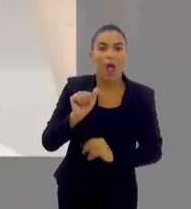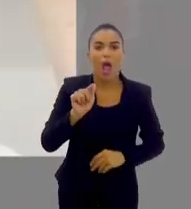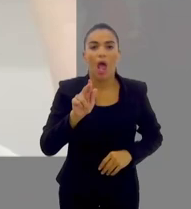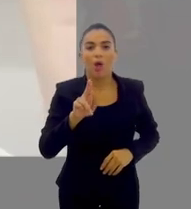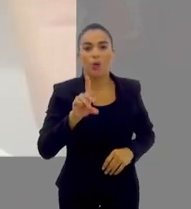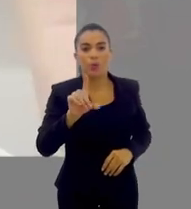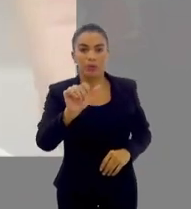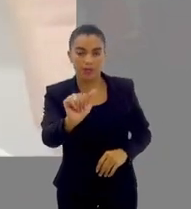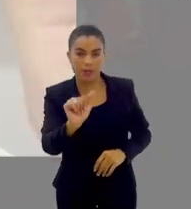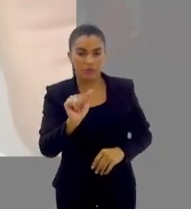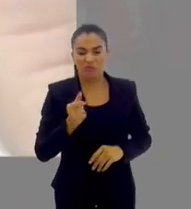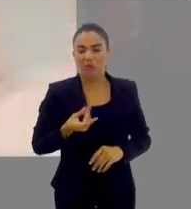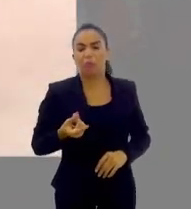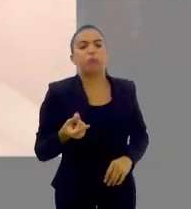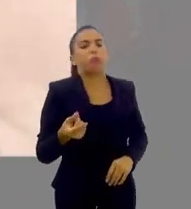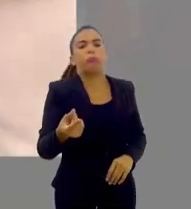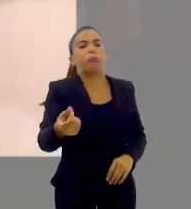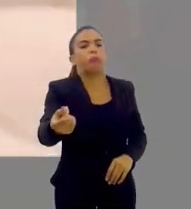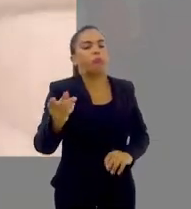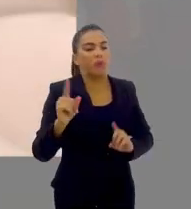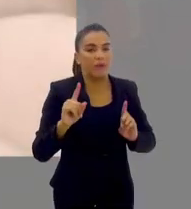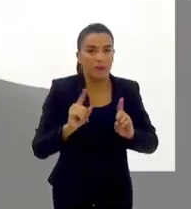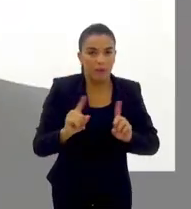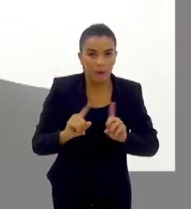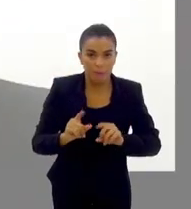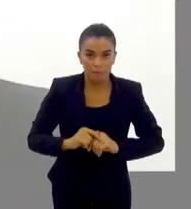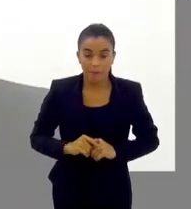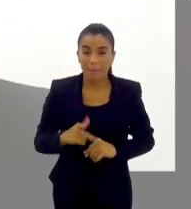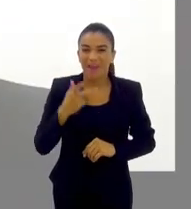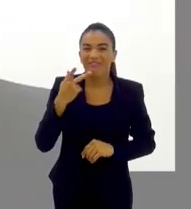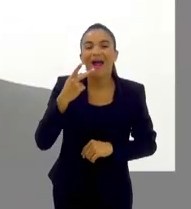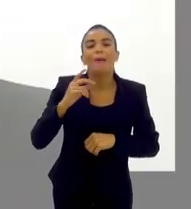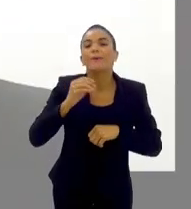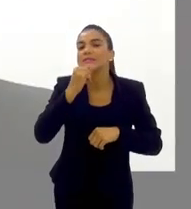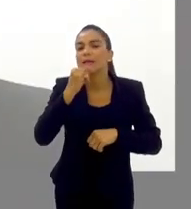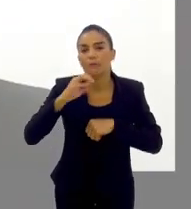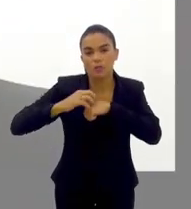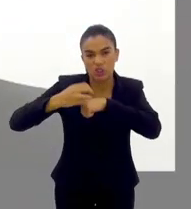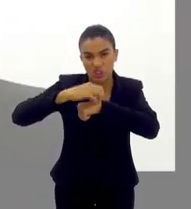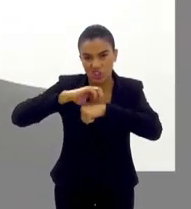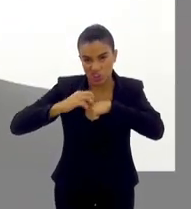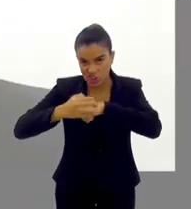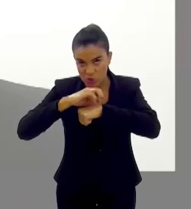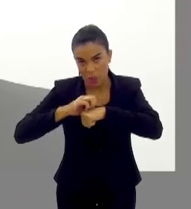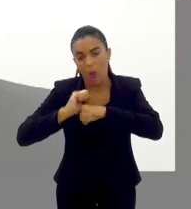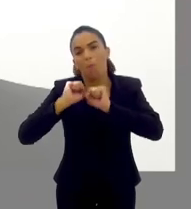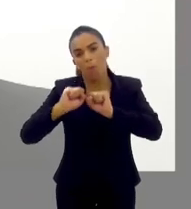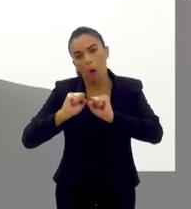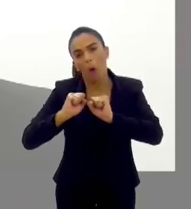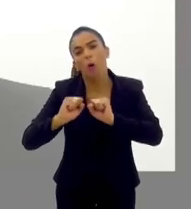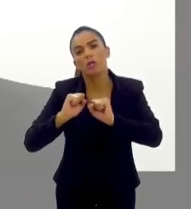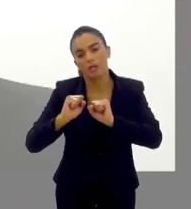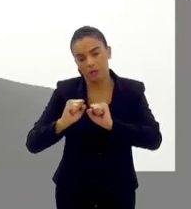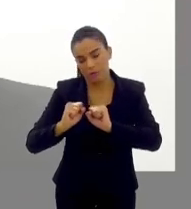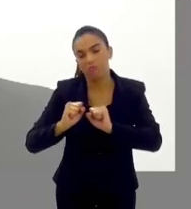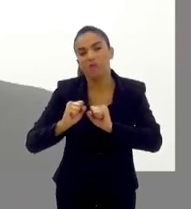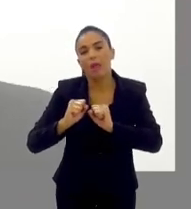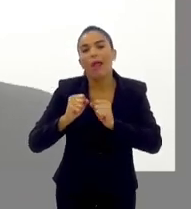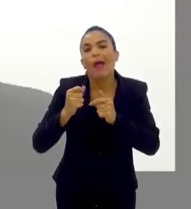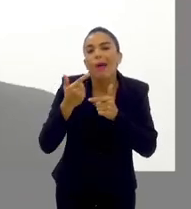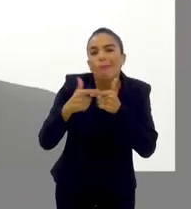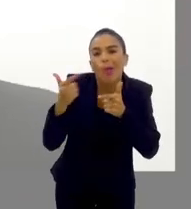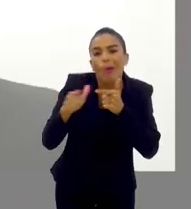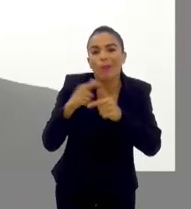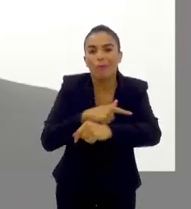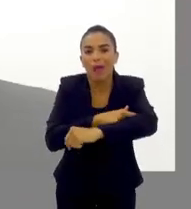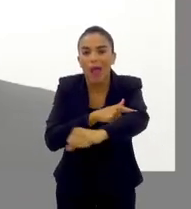te dando sequelas para sempre, Entretanto, quando a gente fala em chikungunya, por exemplo, ele pode te dar lesão